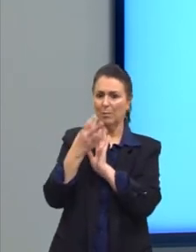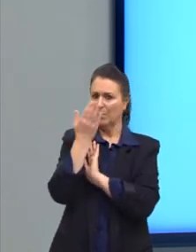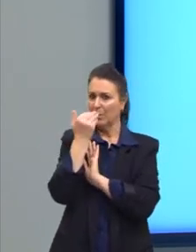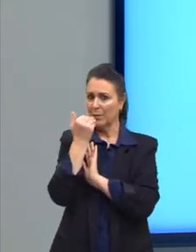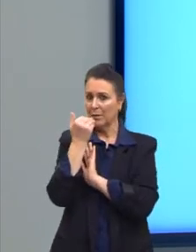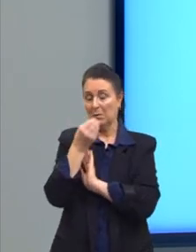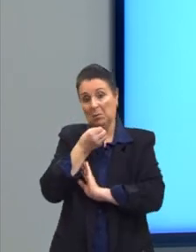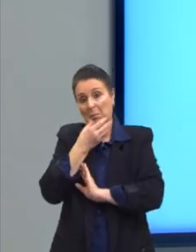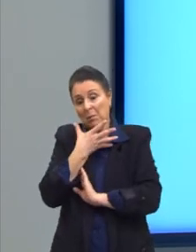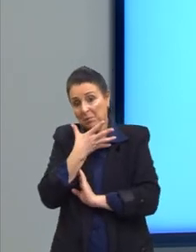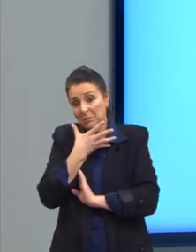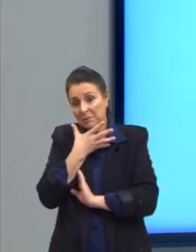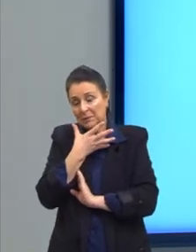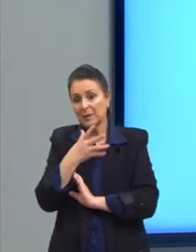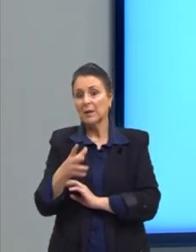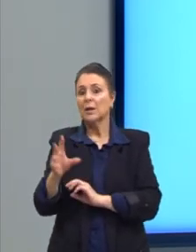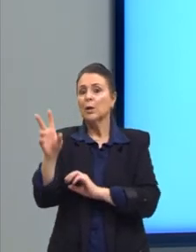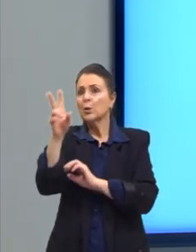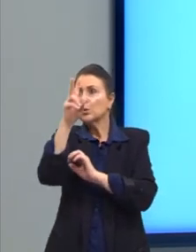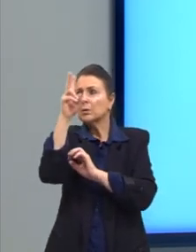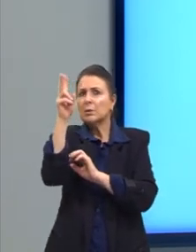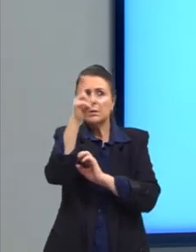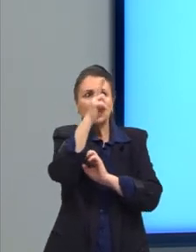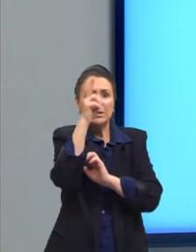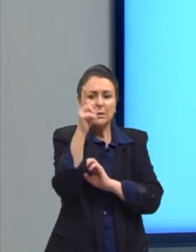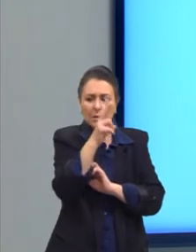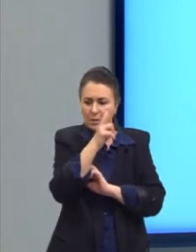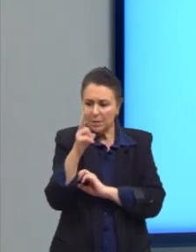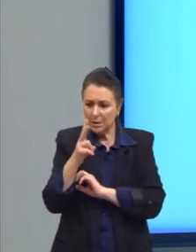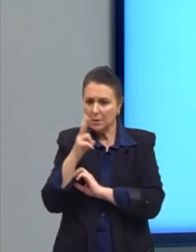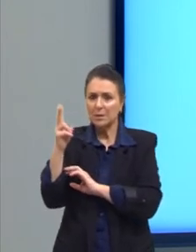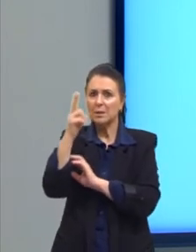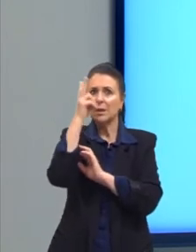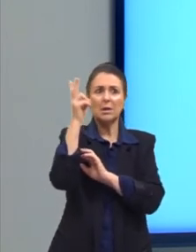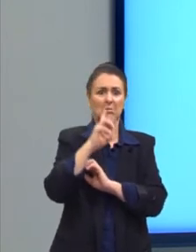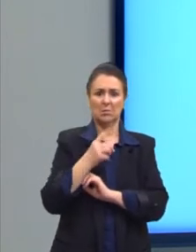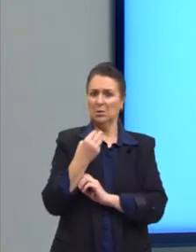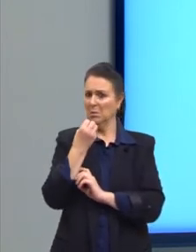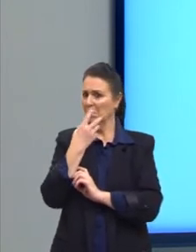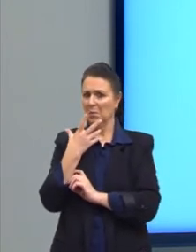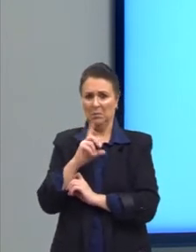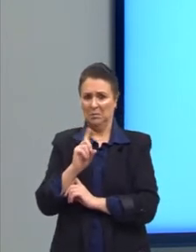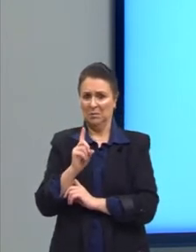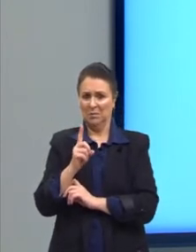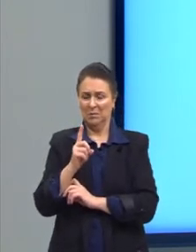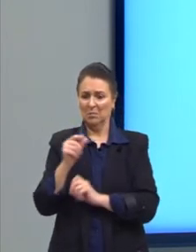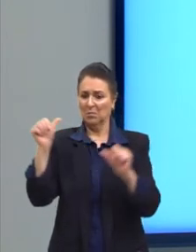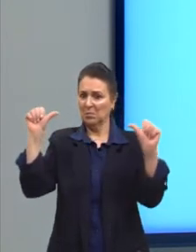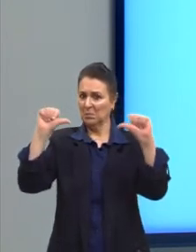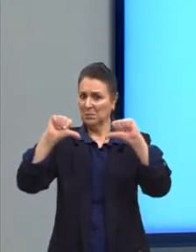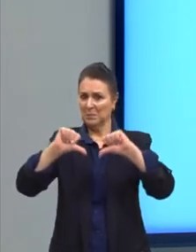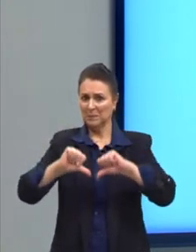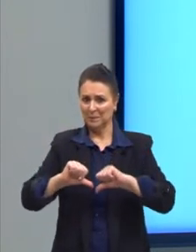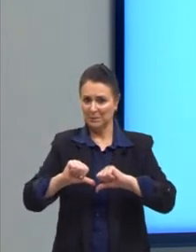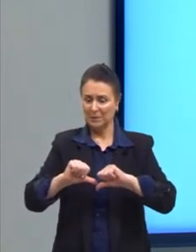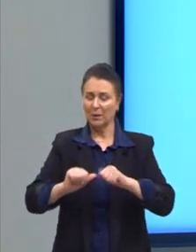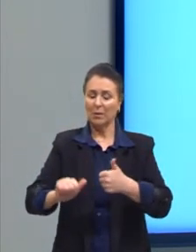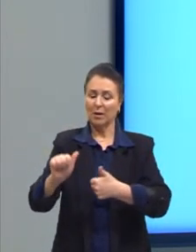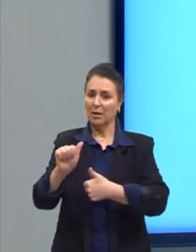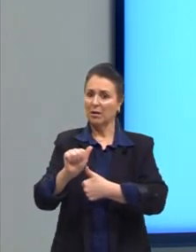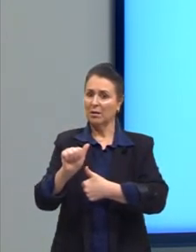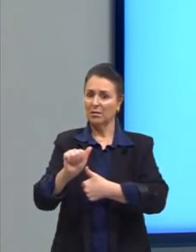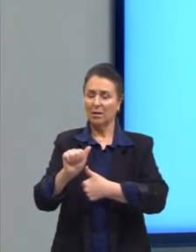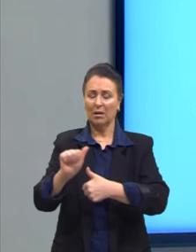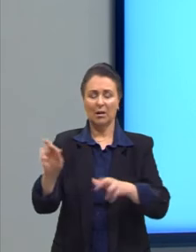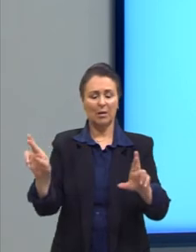beneficia. E os insetos não são beneficiados, né? São prejudicados. Então, aqui a gente já vê que é uma